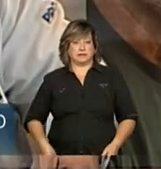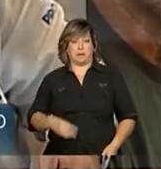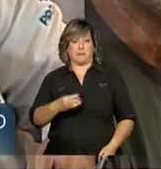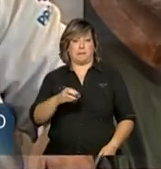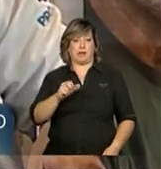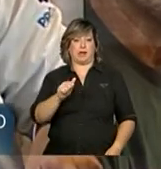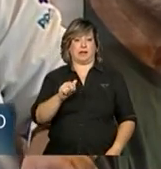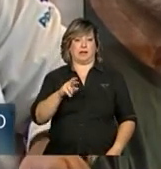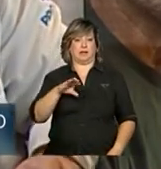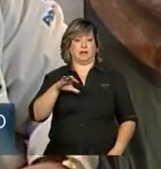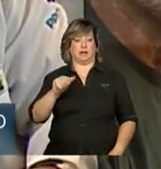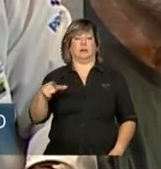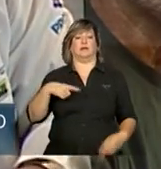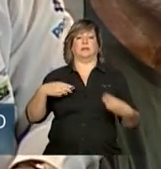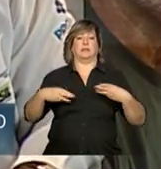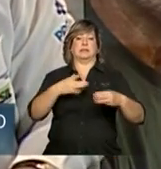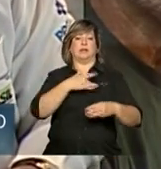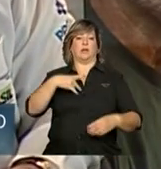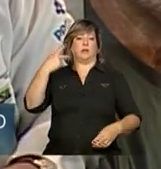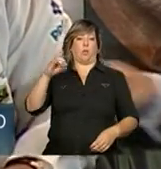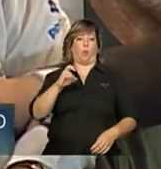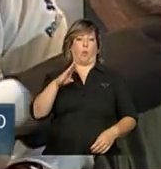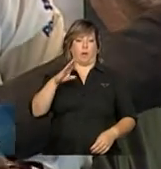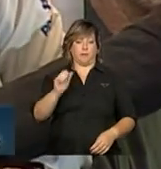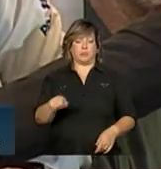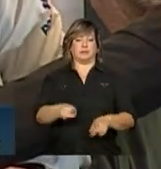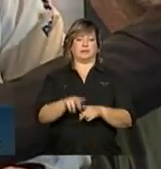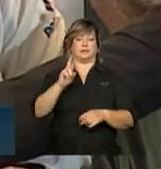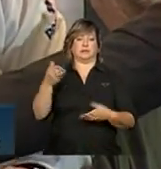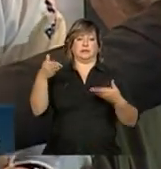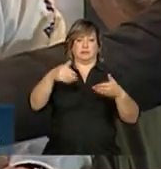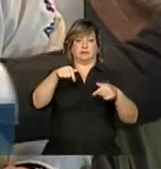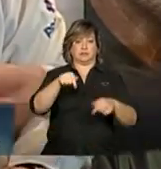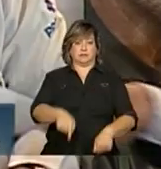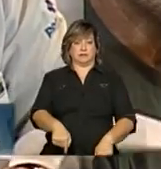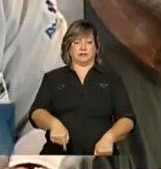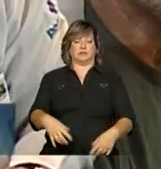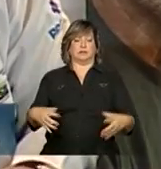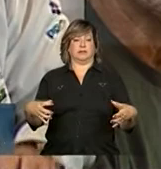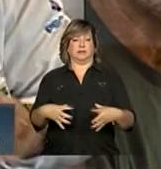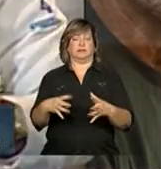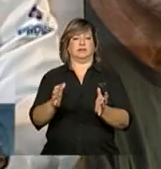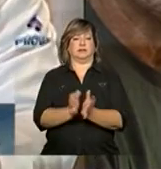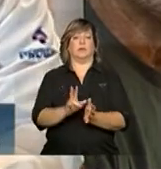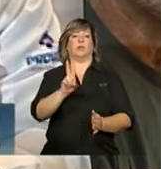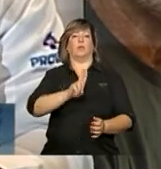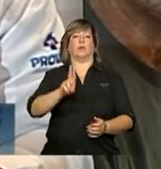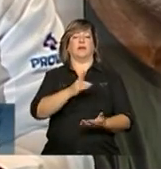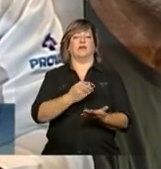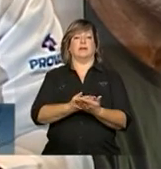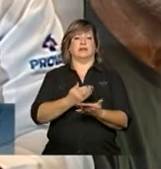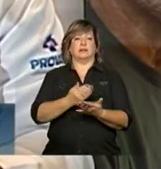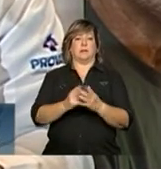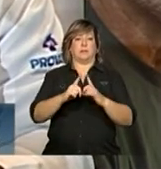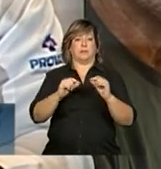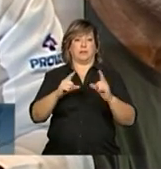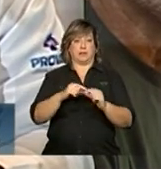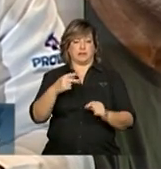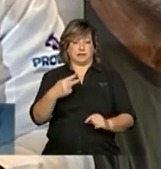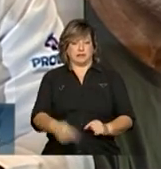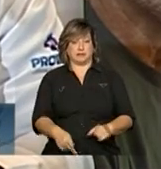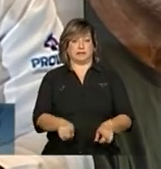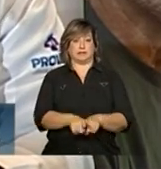do Ministério da Saúde de Cuba, representando aqui da Organização Pan-Americana de Saúde, da Universidade de Brasília,